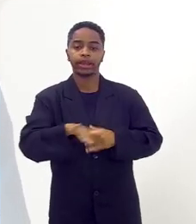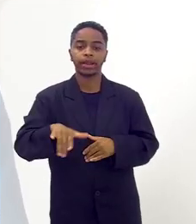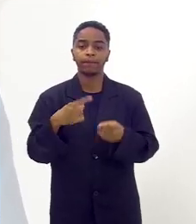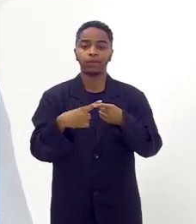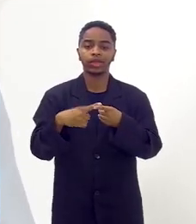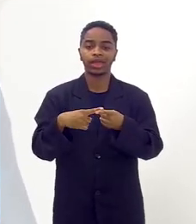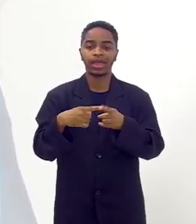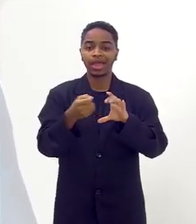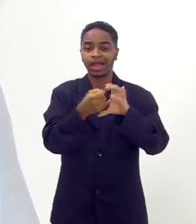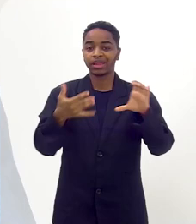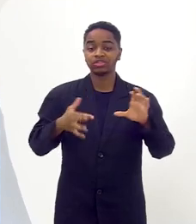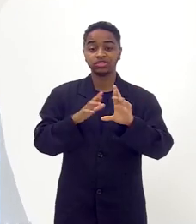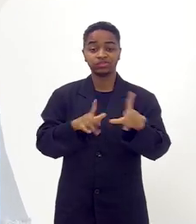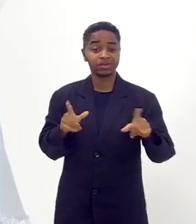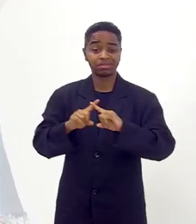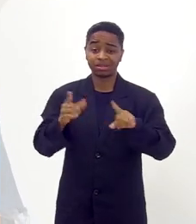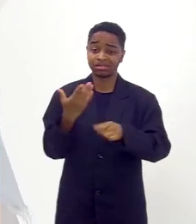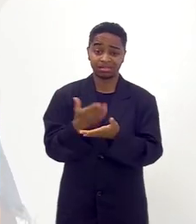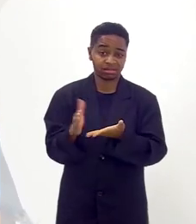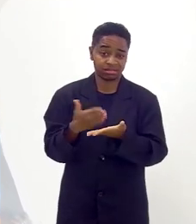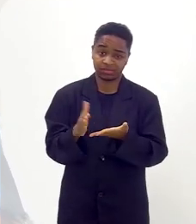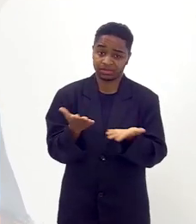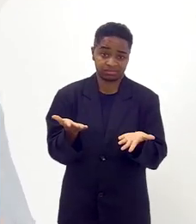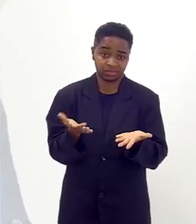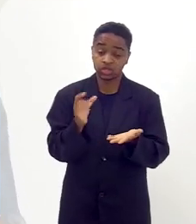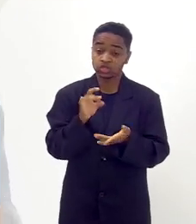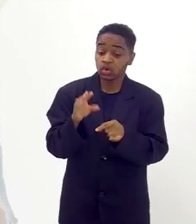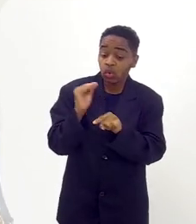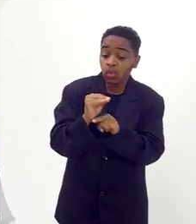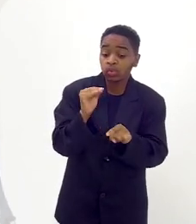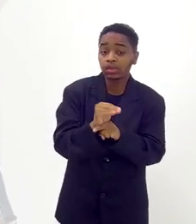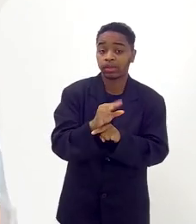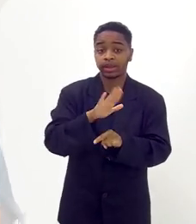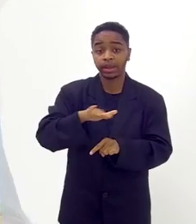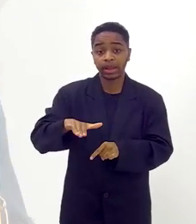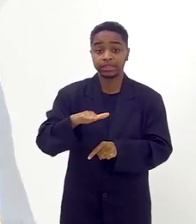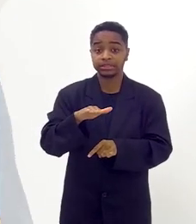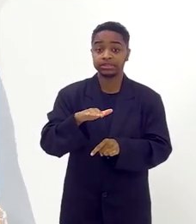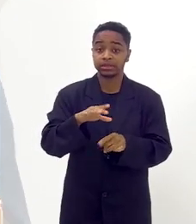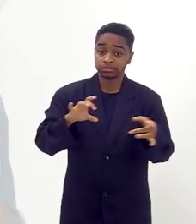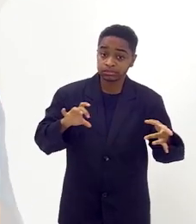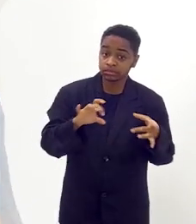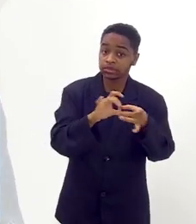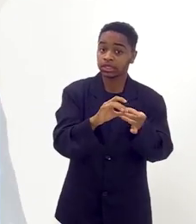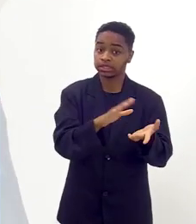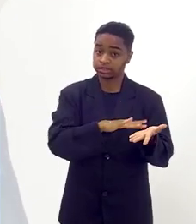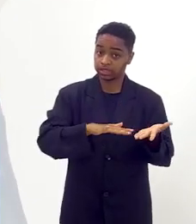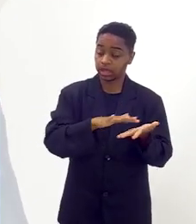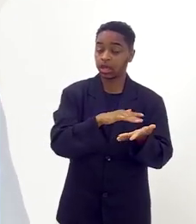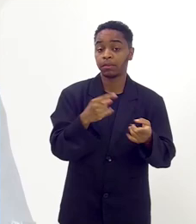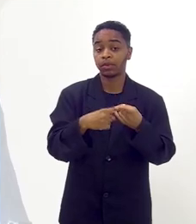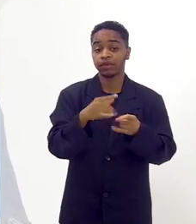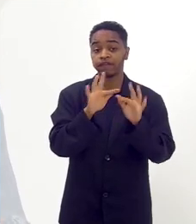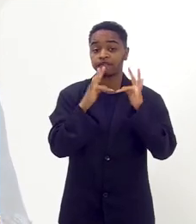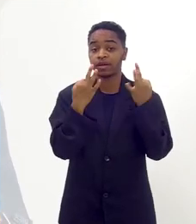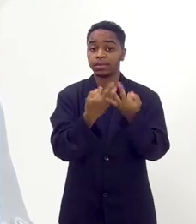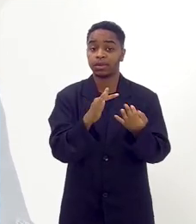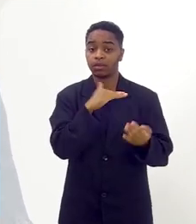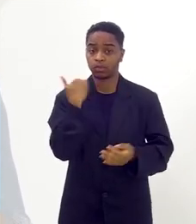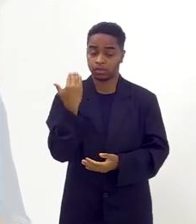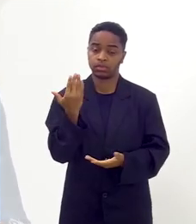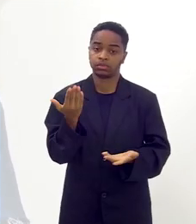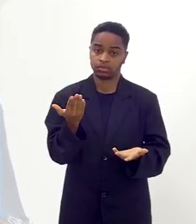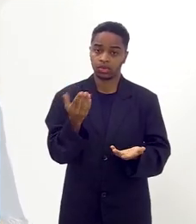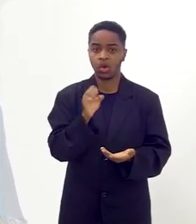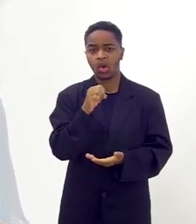Porque era totalmente diferente. Mas não tinha nada a ver. Eles estavam ali criando uma criança cigana que o